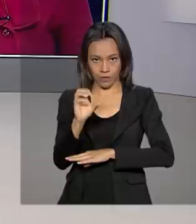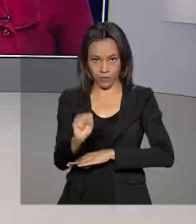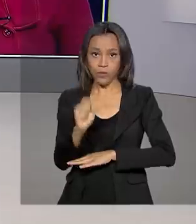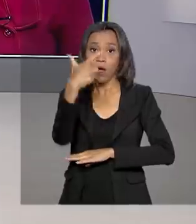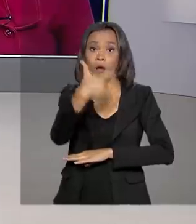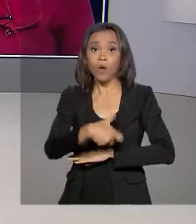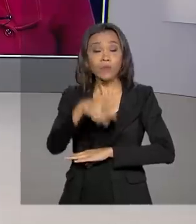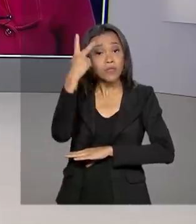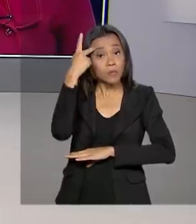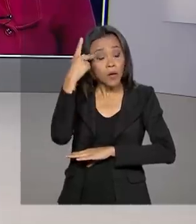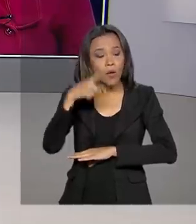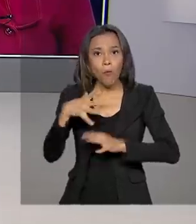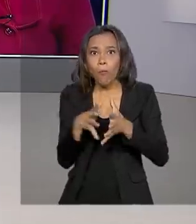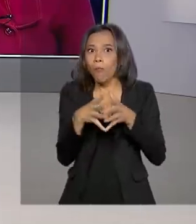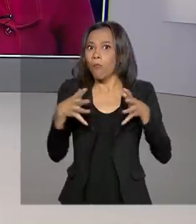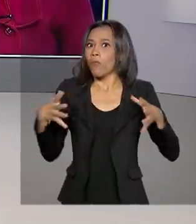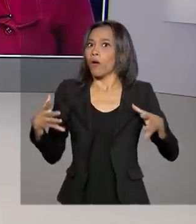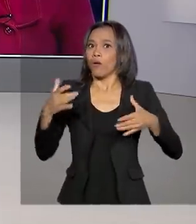detalhes. Bom dia, Raquel.